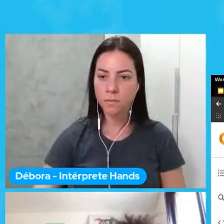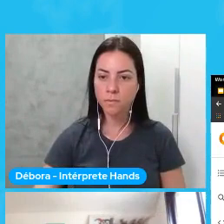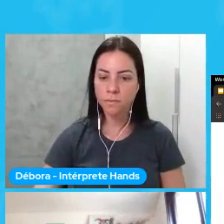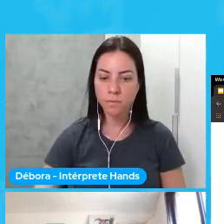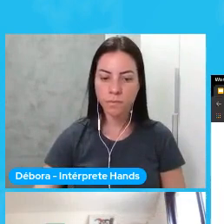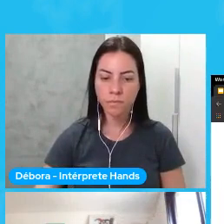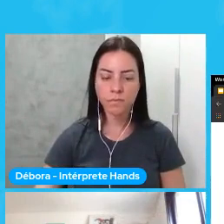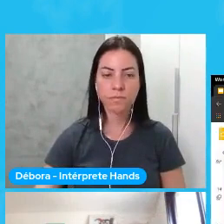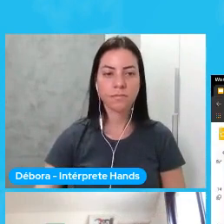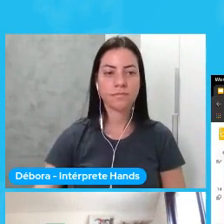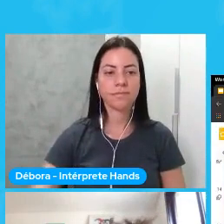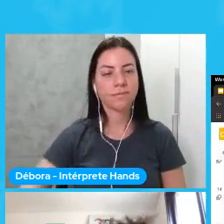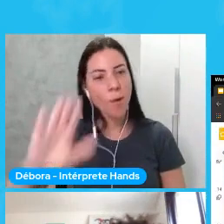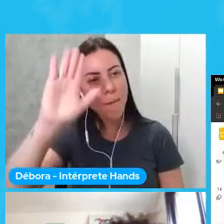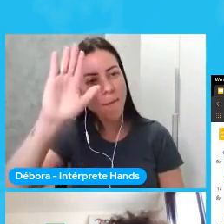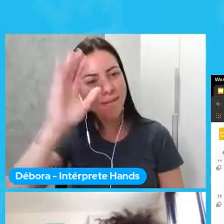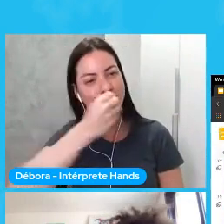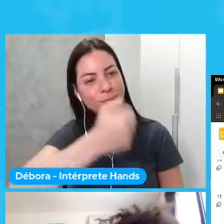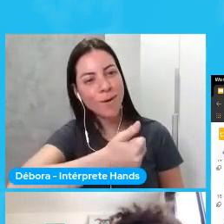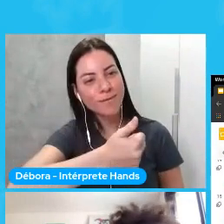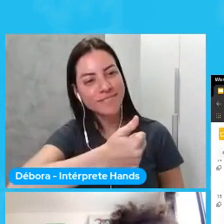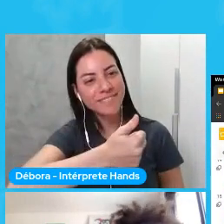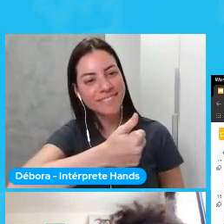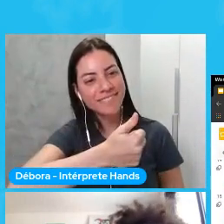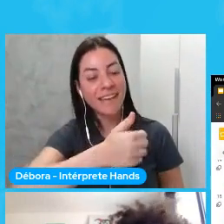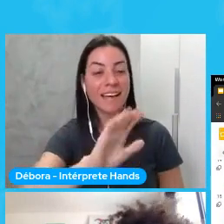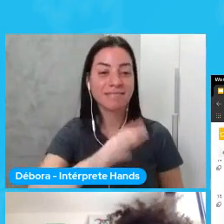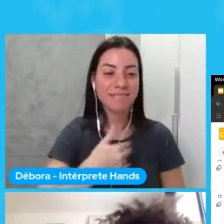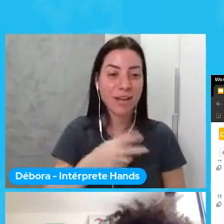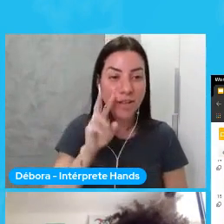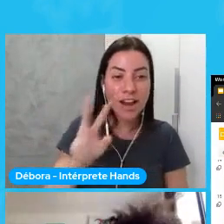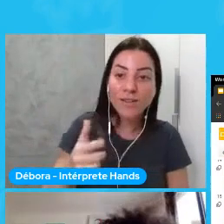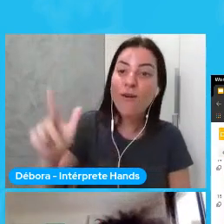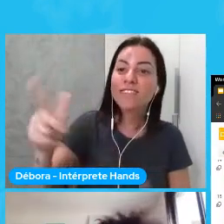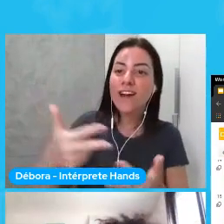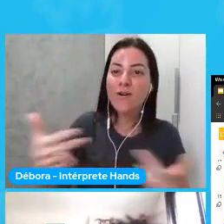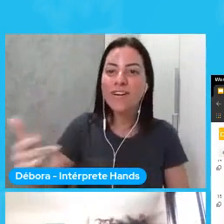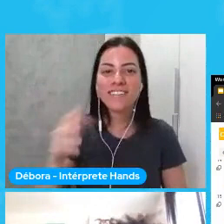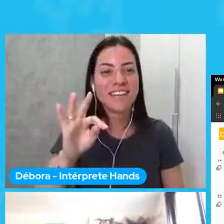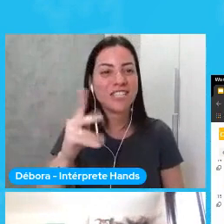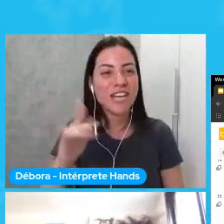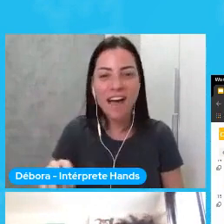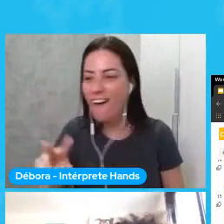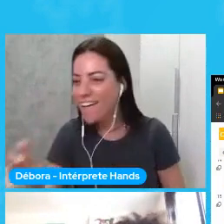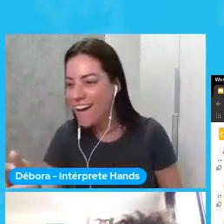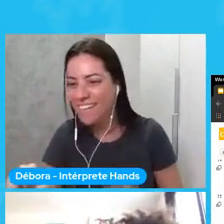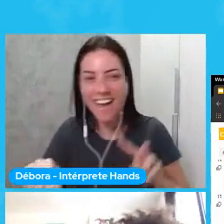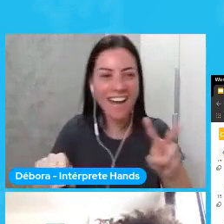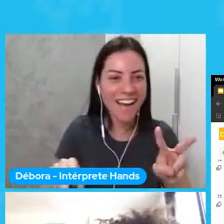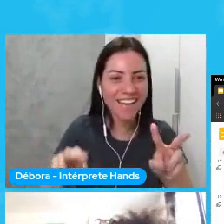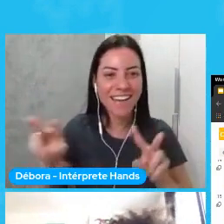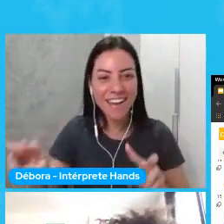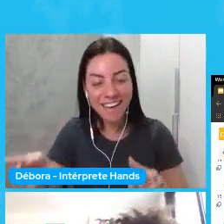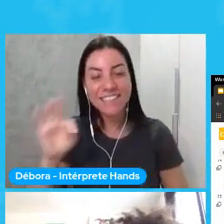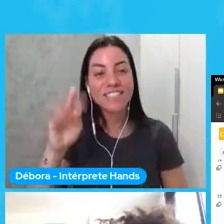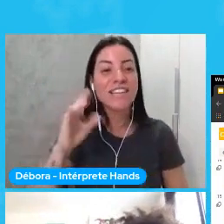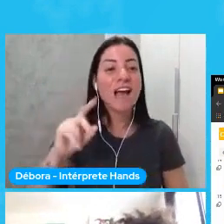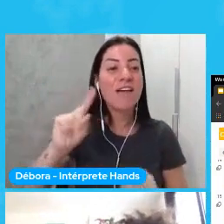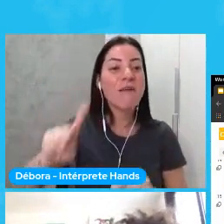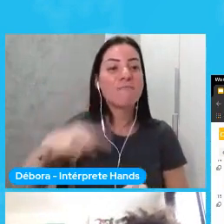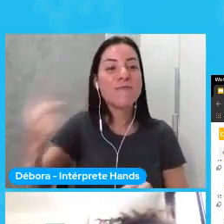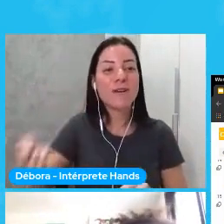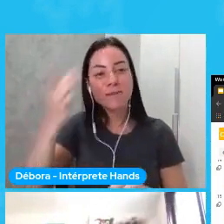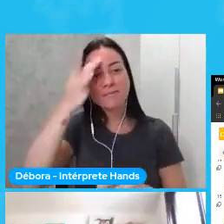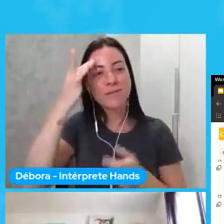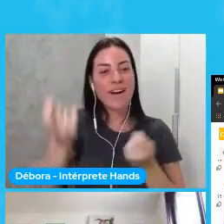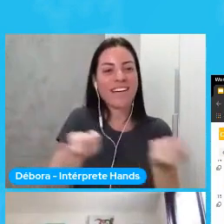opa Tiago tudo bom Tiago eu tô lendo outra coisa aqui o Tiago vai ser o próximo host aqui eu li no canal foi